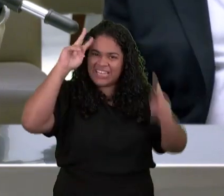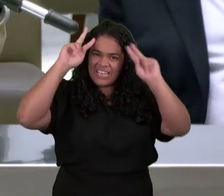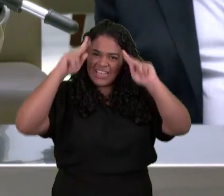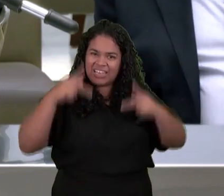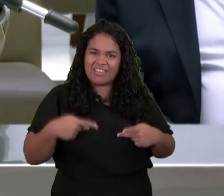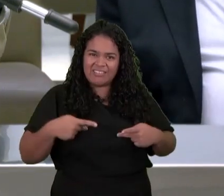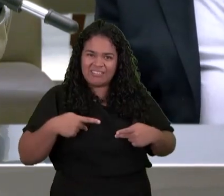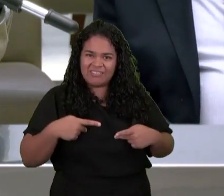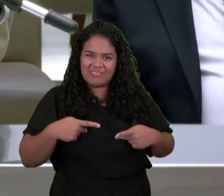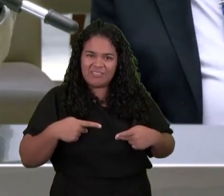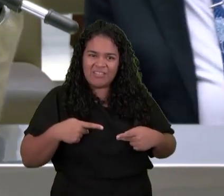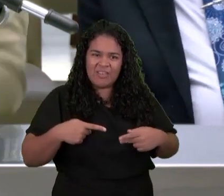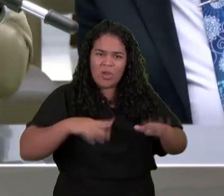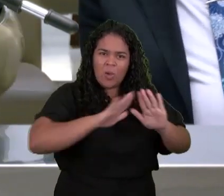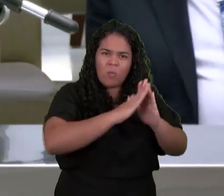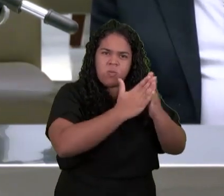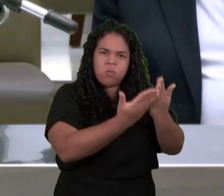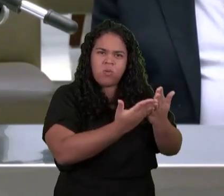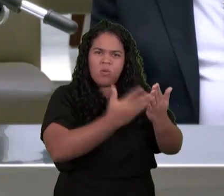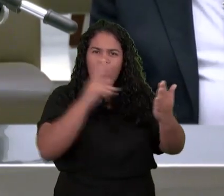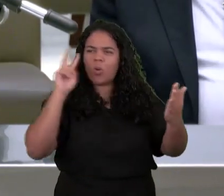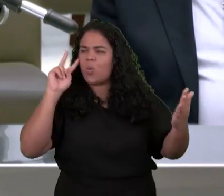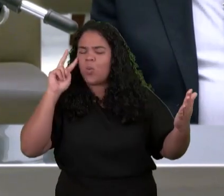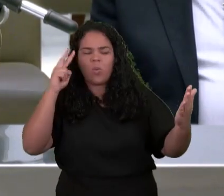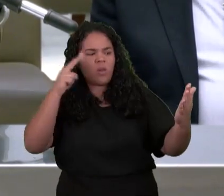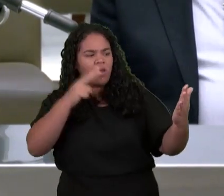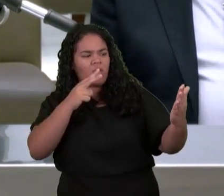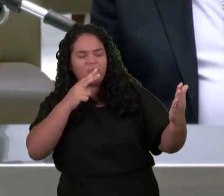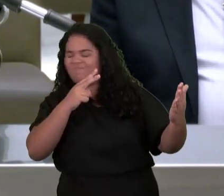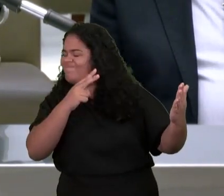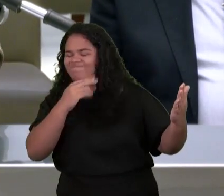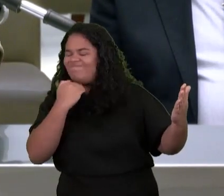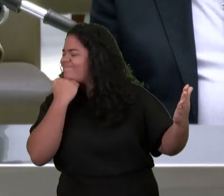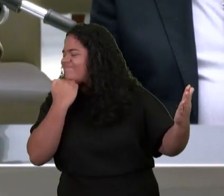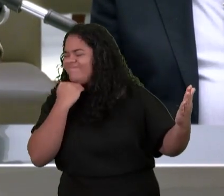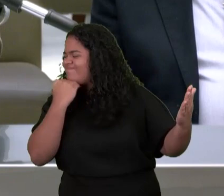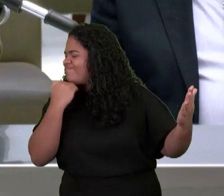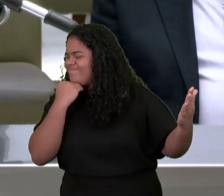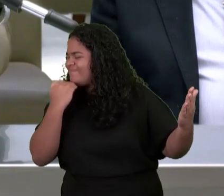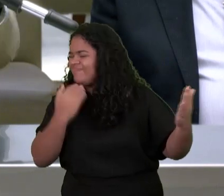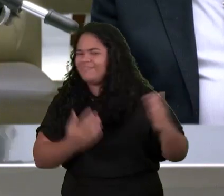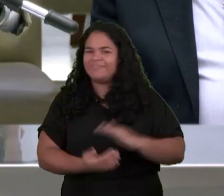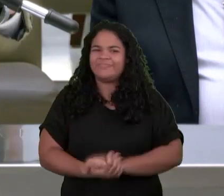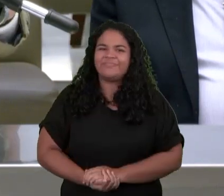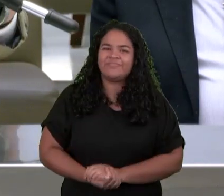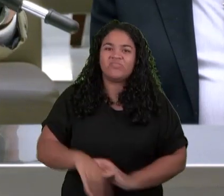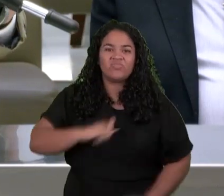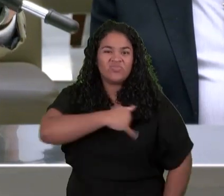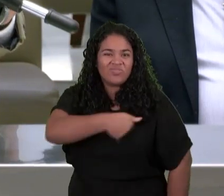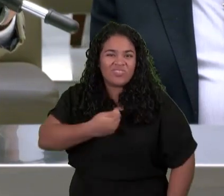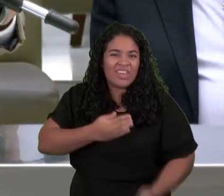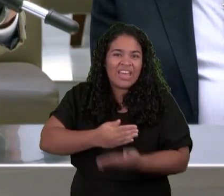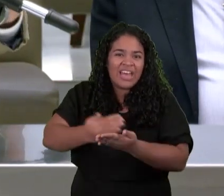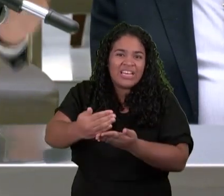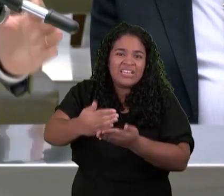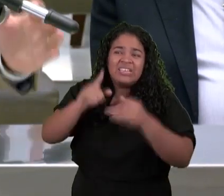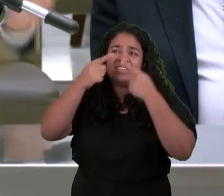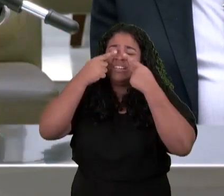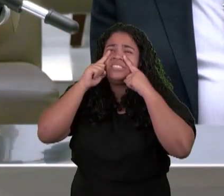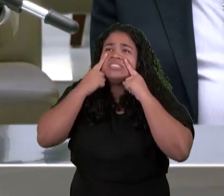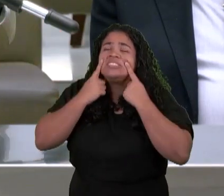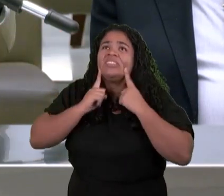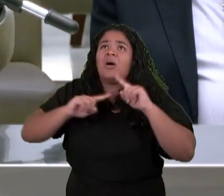Para ele E enquanto João Chorava Versículo De número 4 E